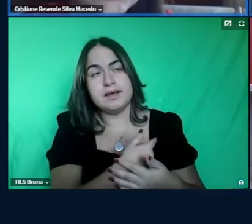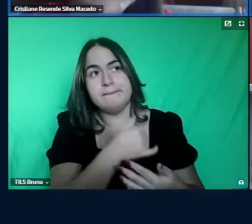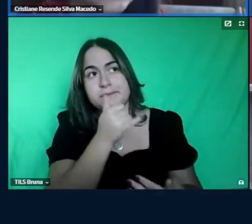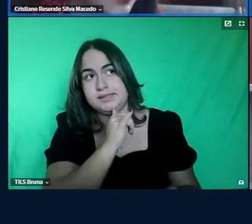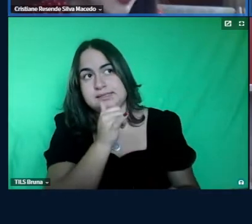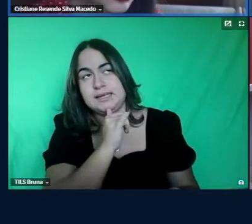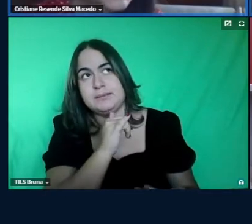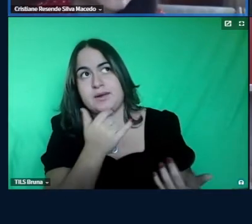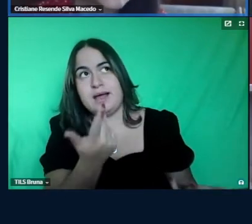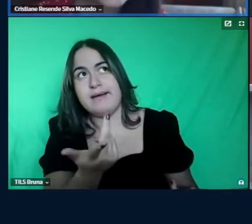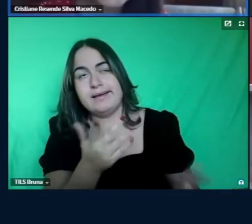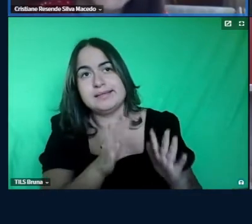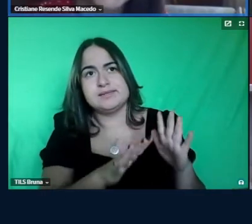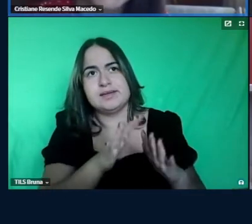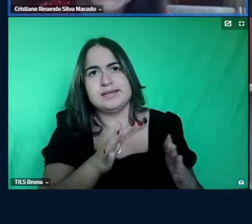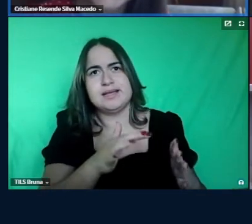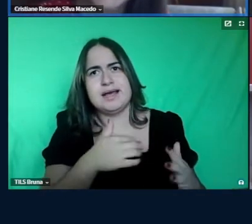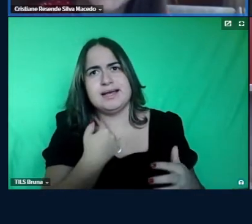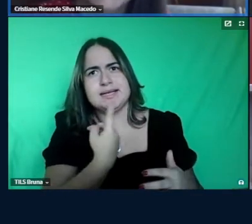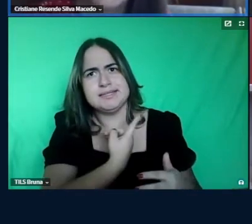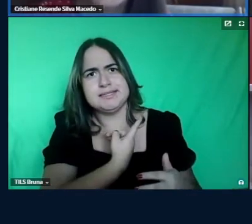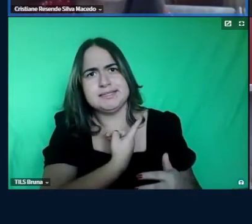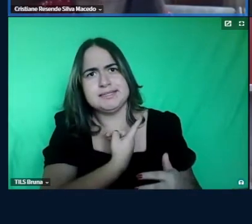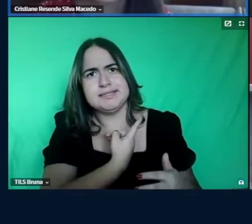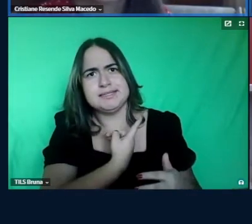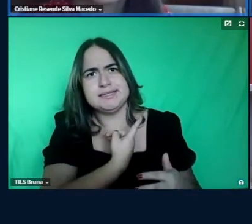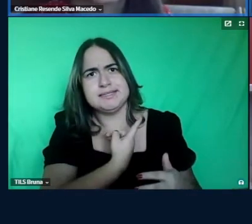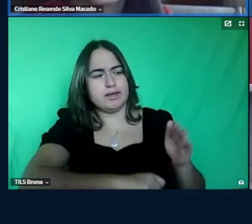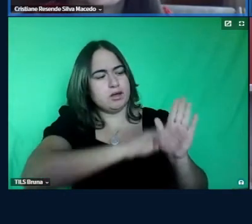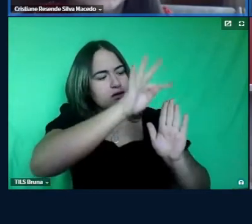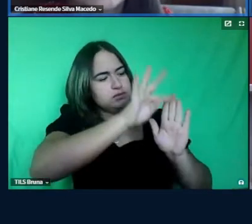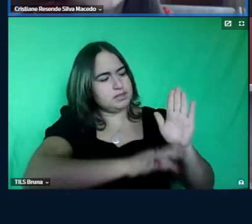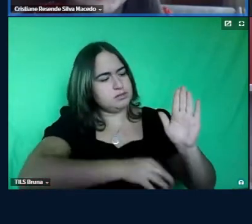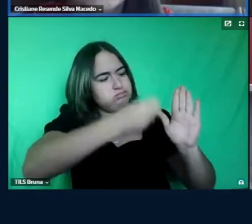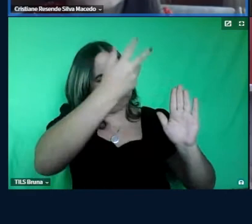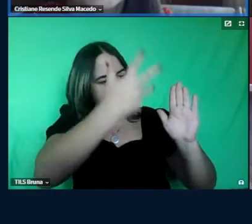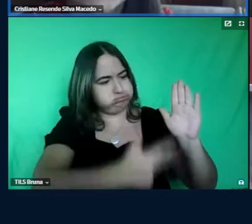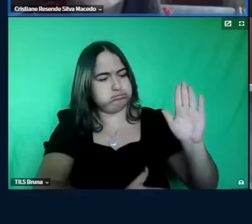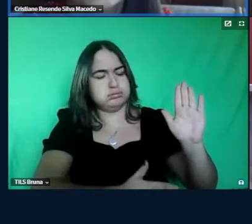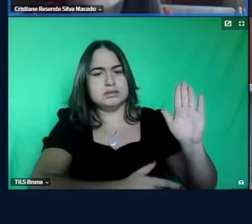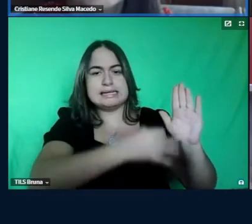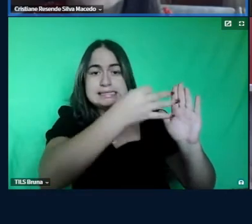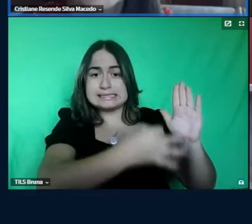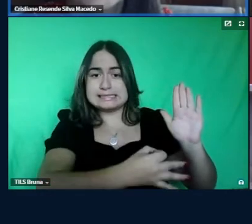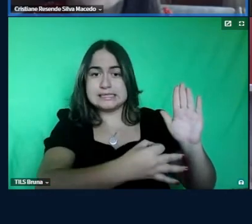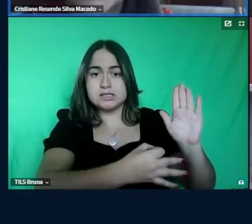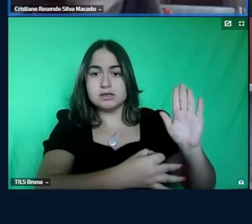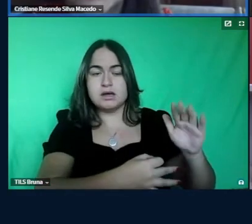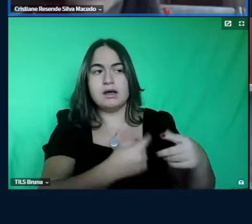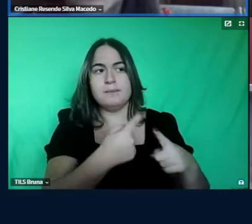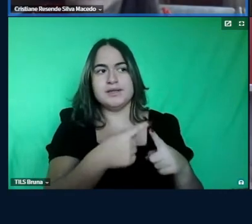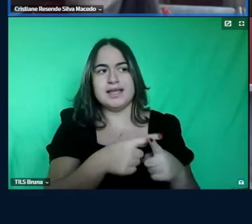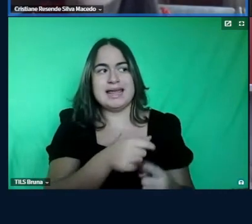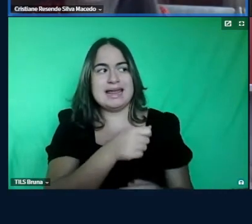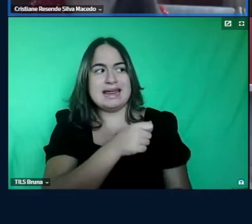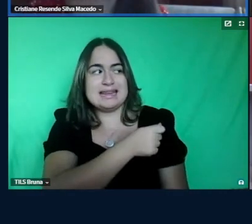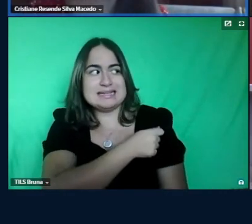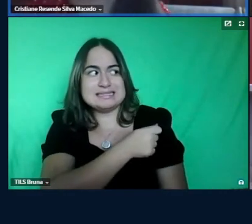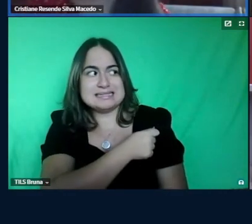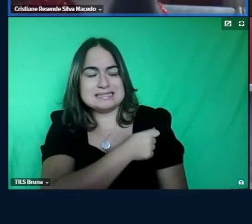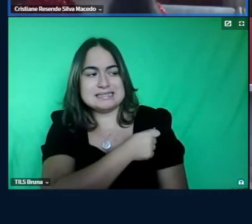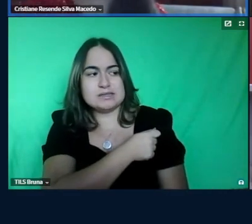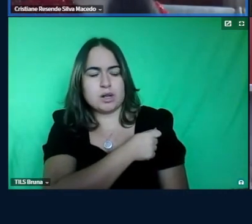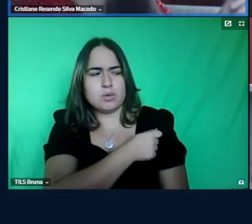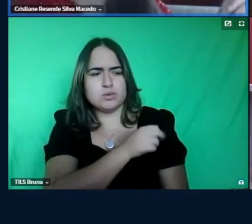porque às vezes não é pra gente passar tudo pelo texto mas assim nas aulas os alunos sentiam isso porque eu